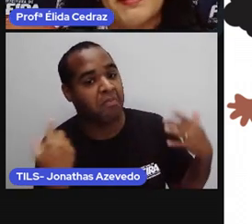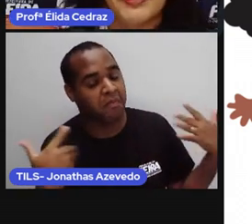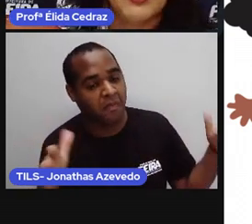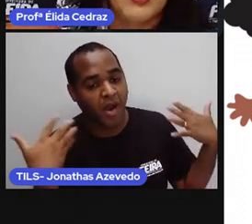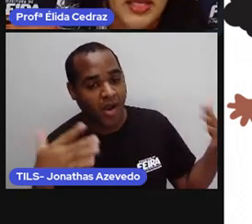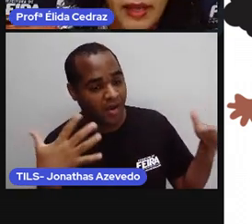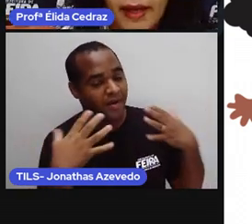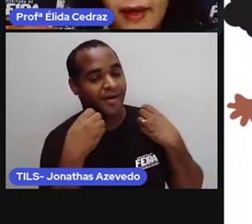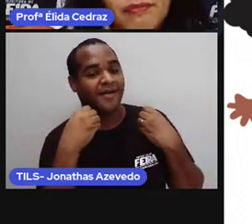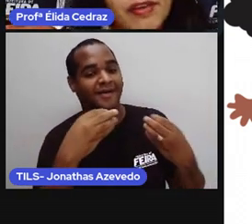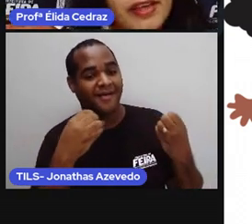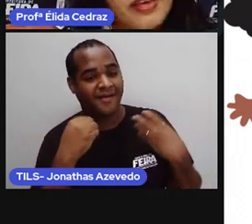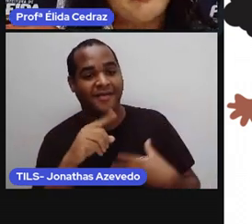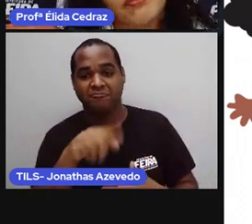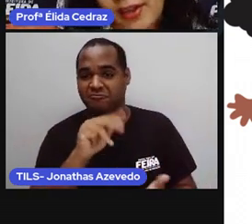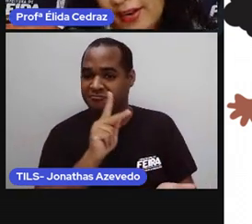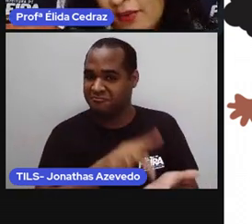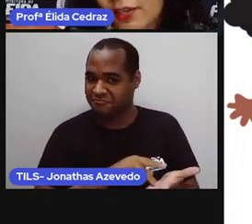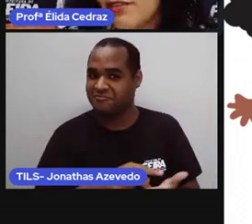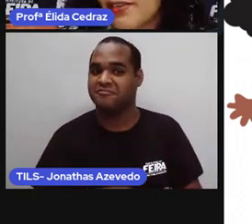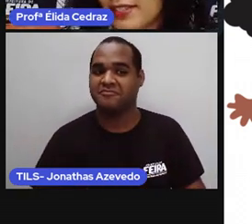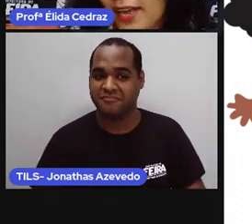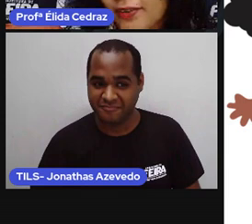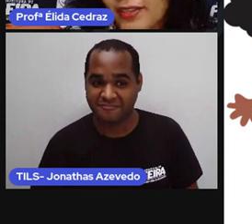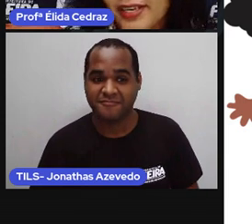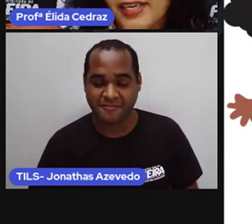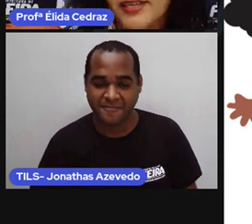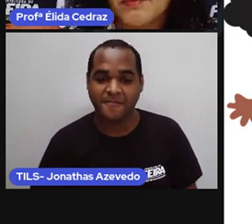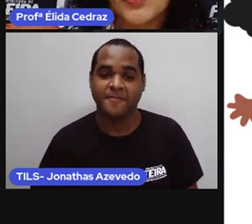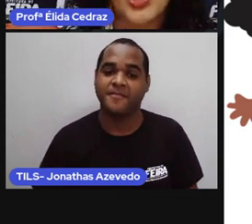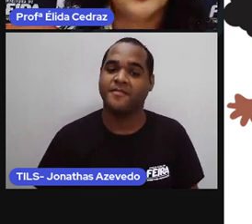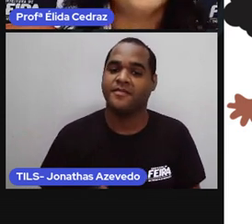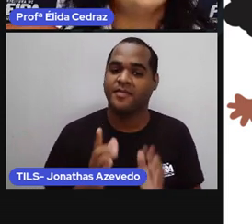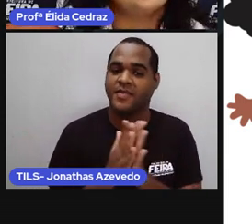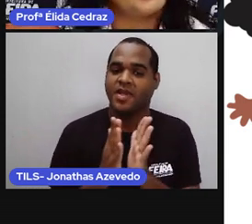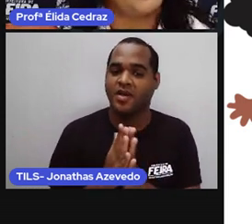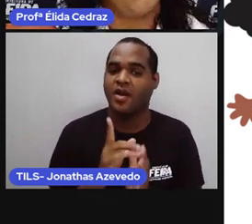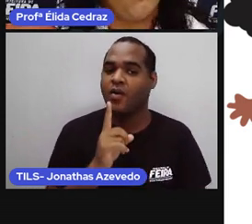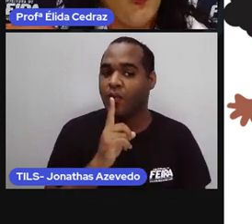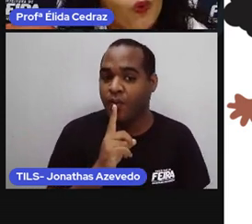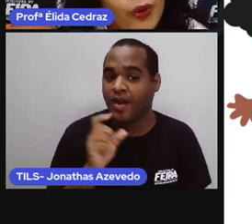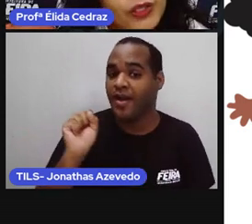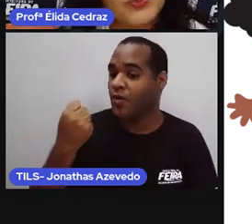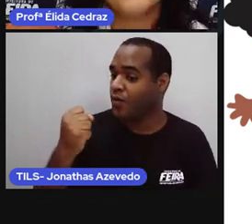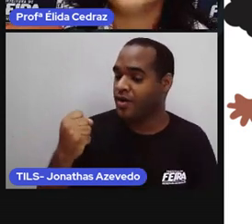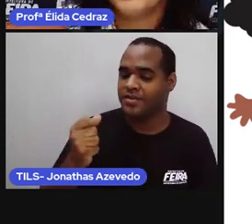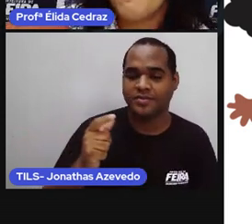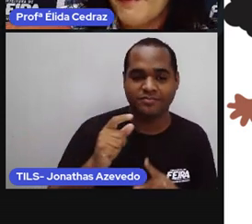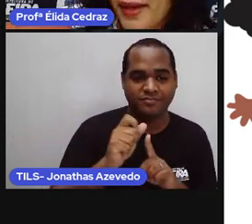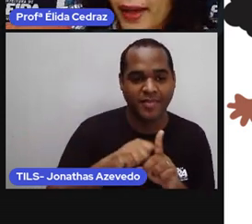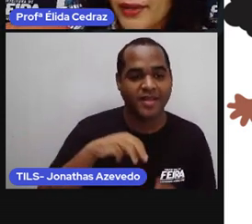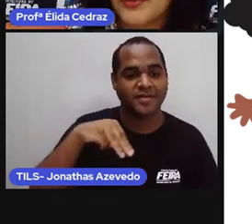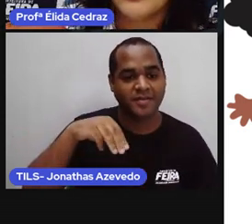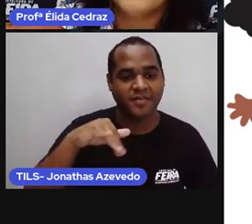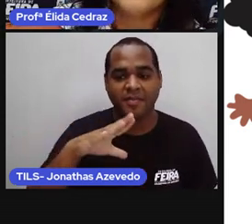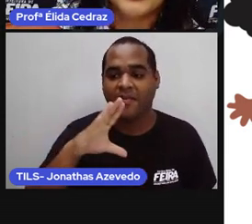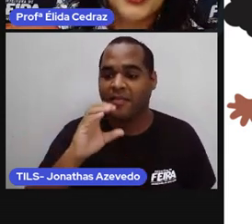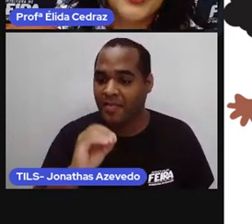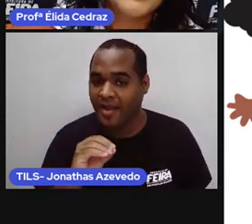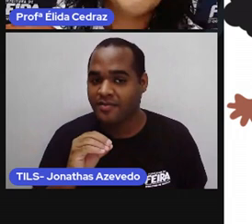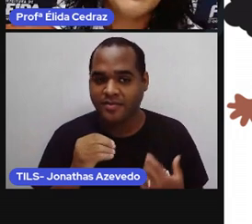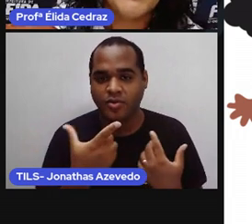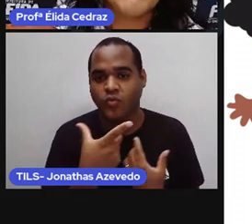alfabeto. Rafael fará o aniversário dele no dia oito de maio